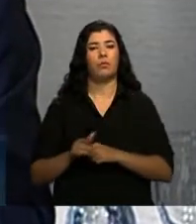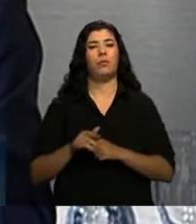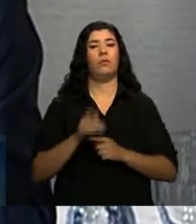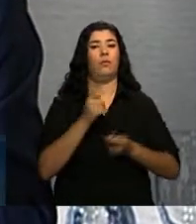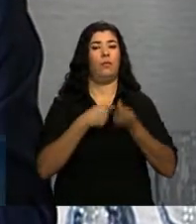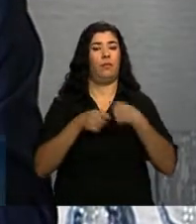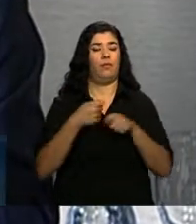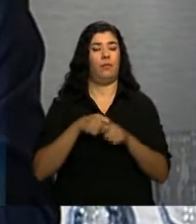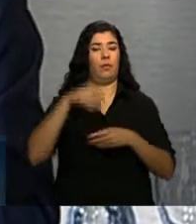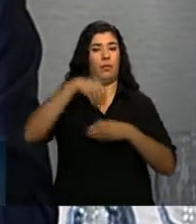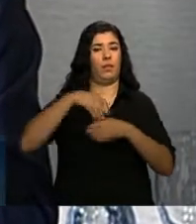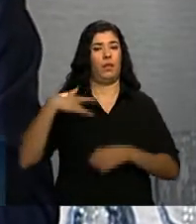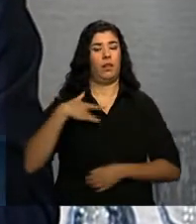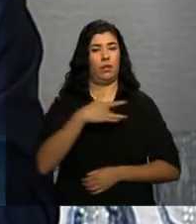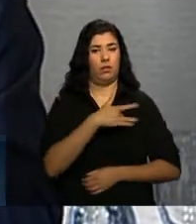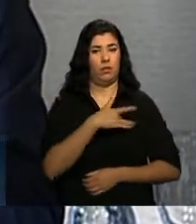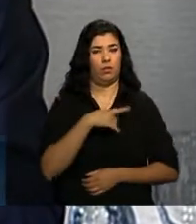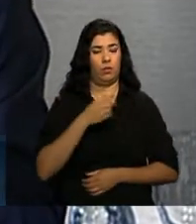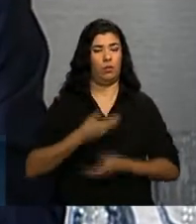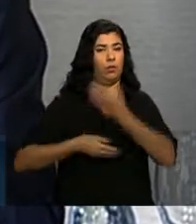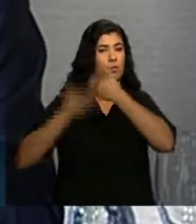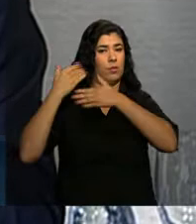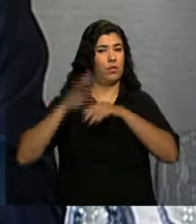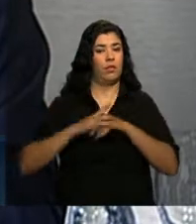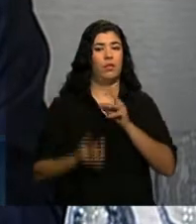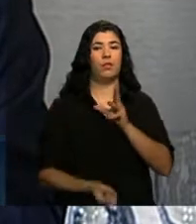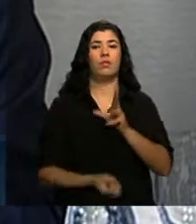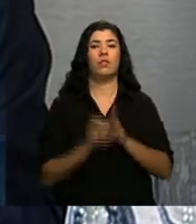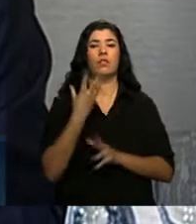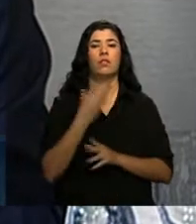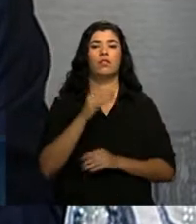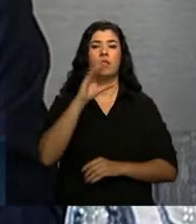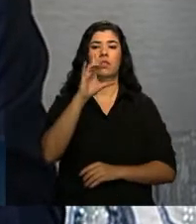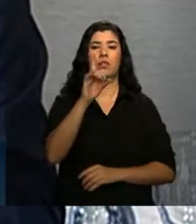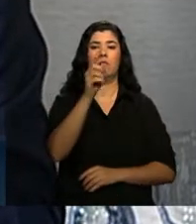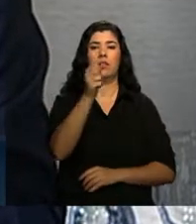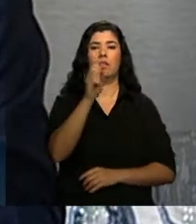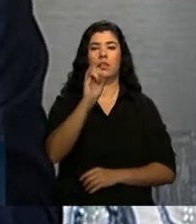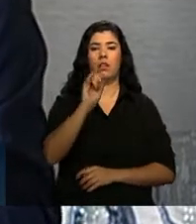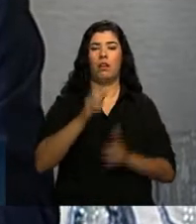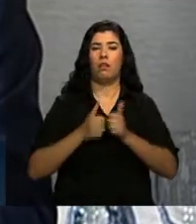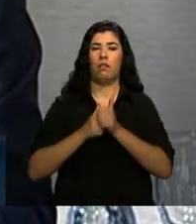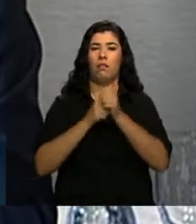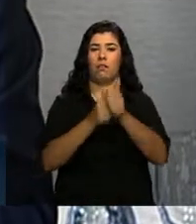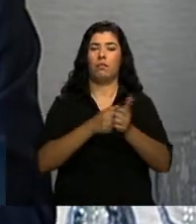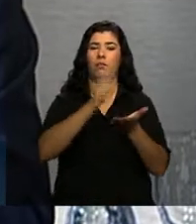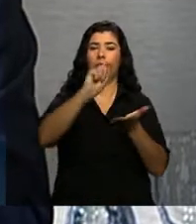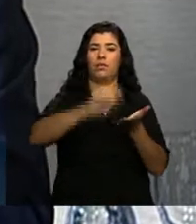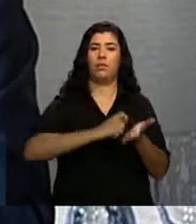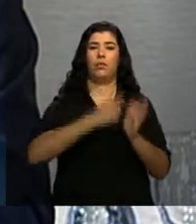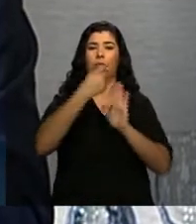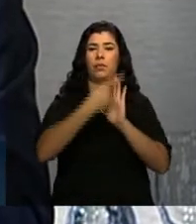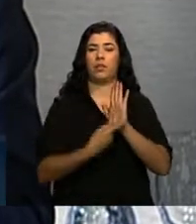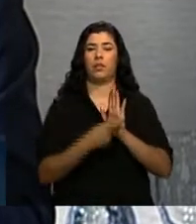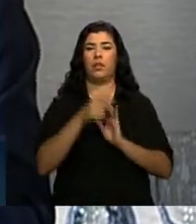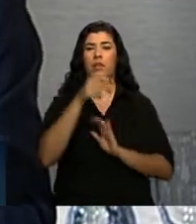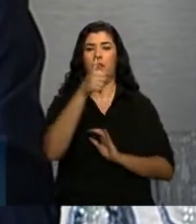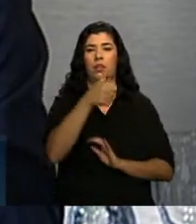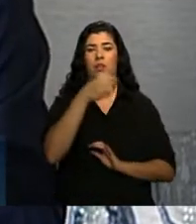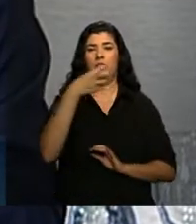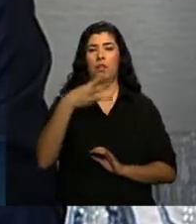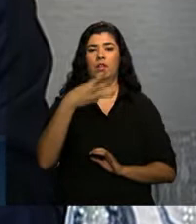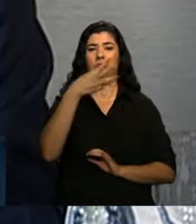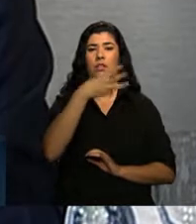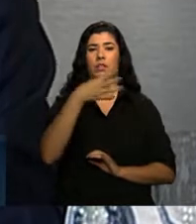Quioro, na direção do DAE, que ele orientou e encaminhou para a assinatura da portaria 1337, que vocês todos conhecem,